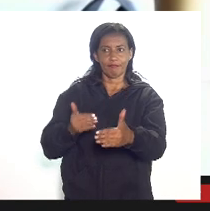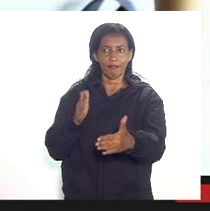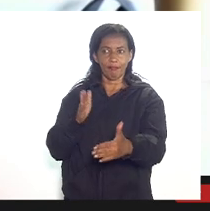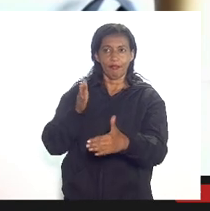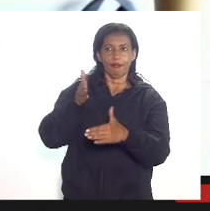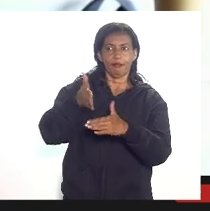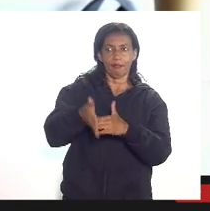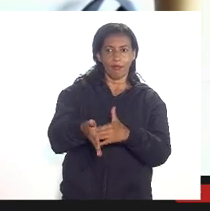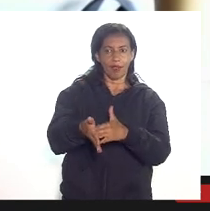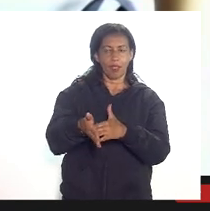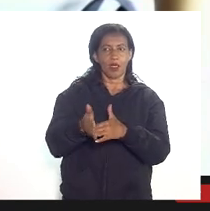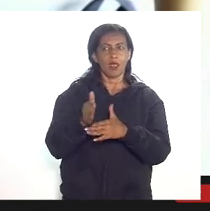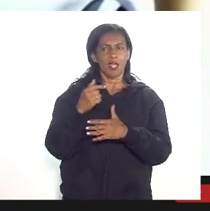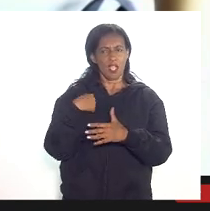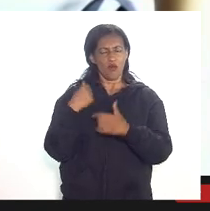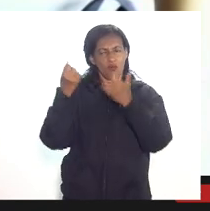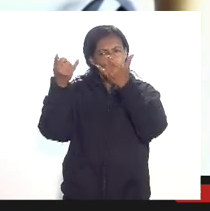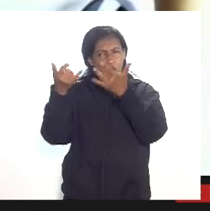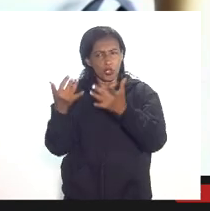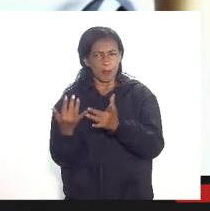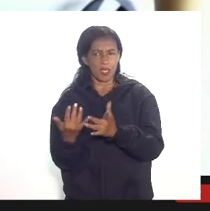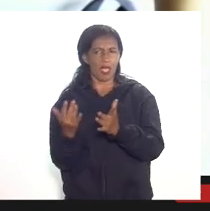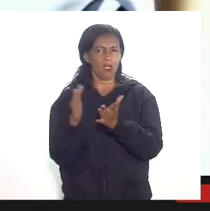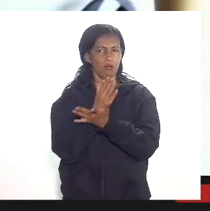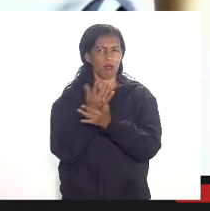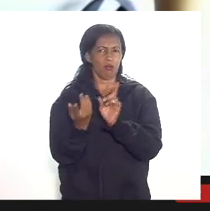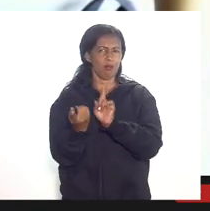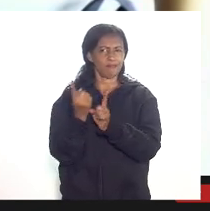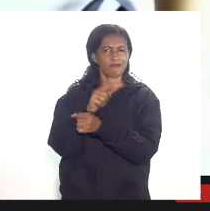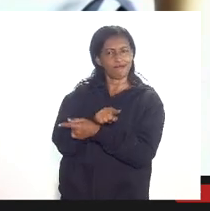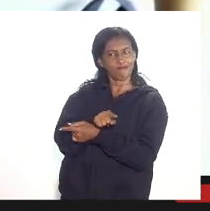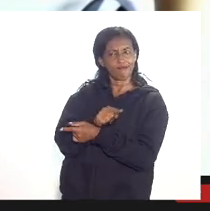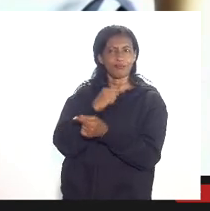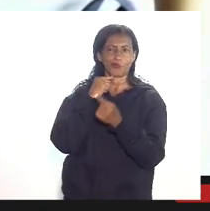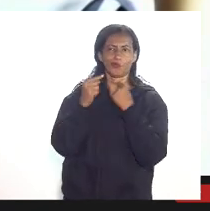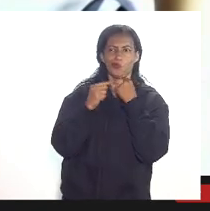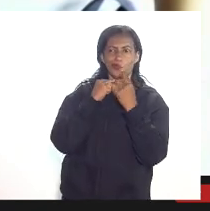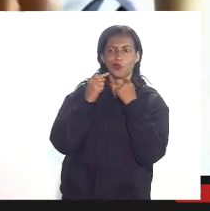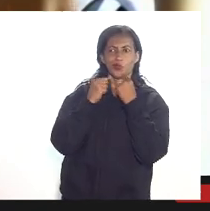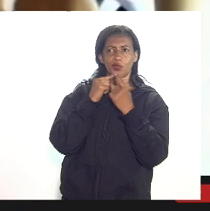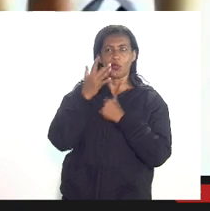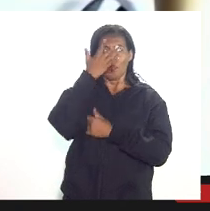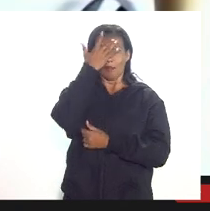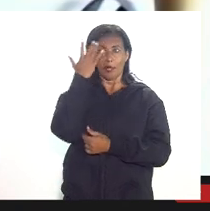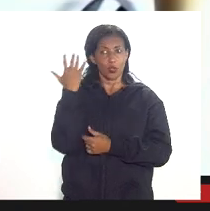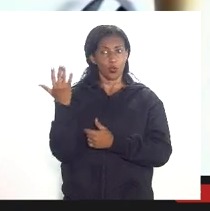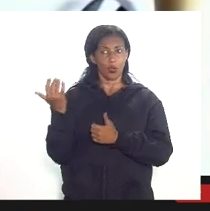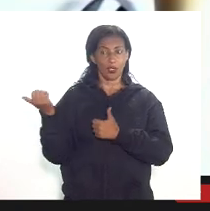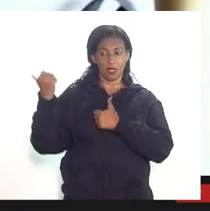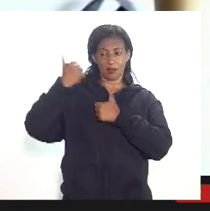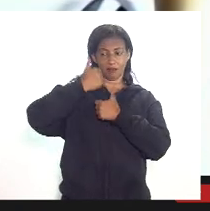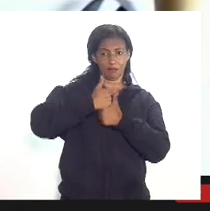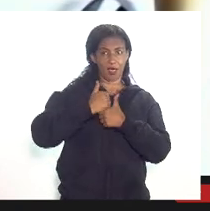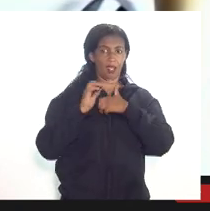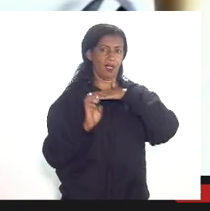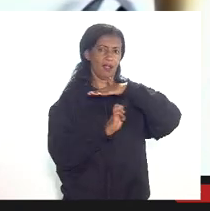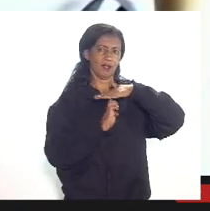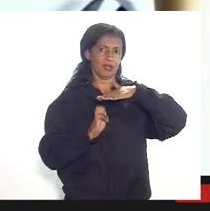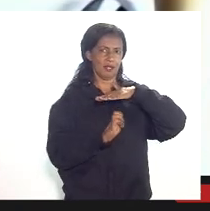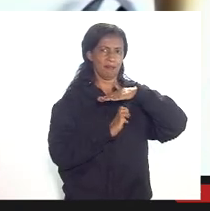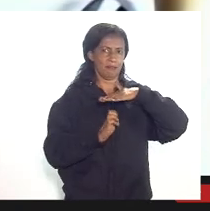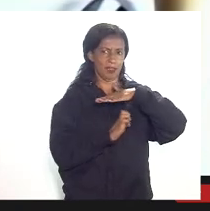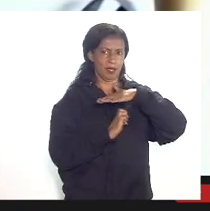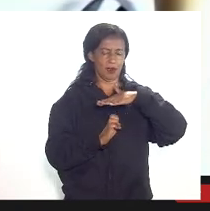algumas contradições trazidas aqui função de quem está representando as concessionárias o